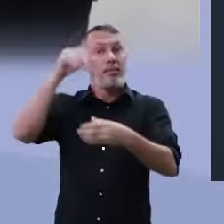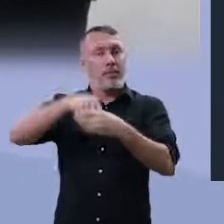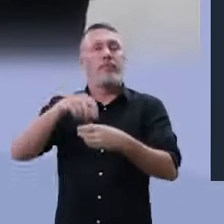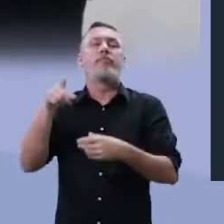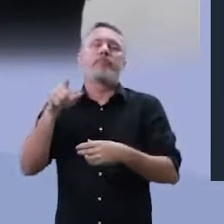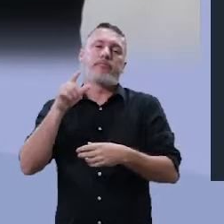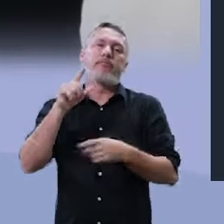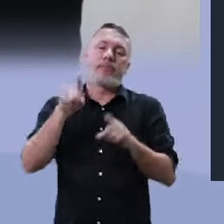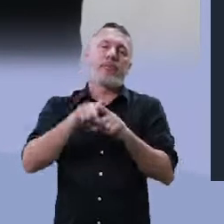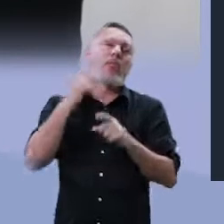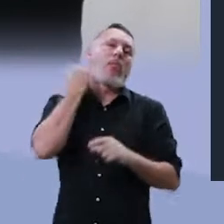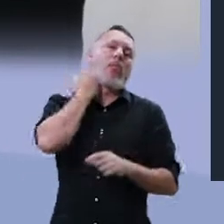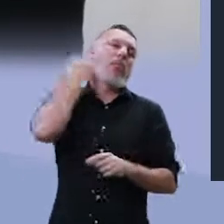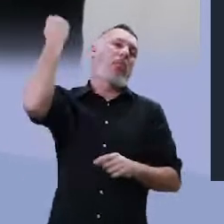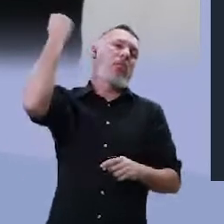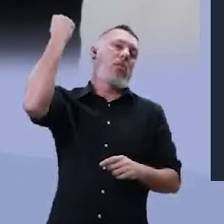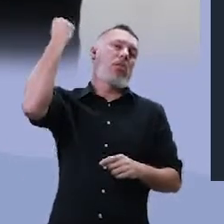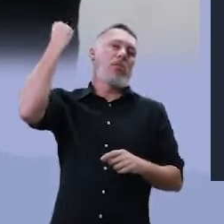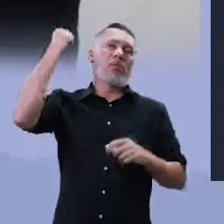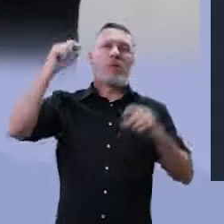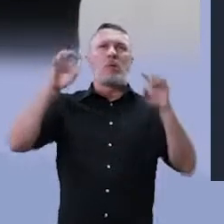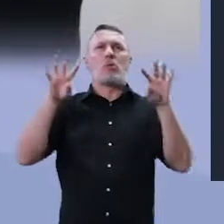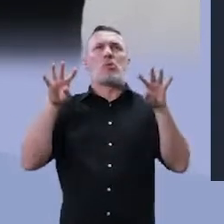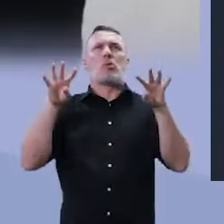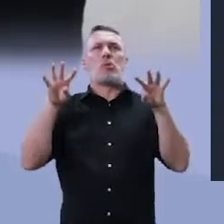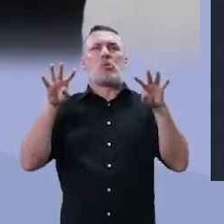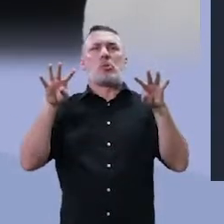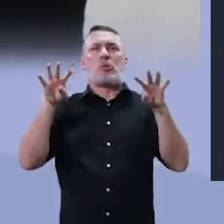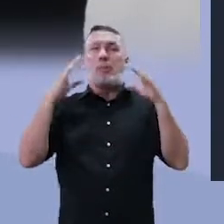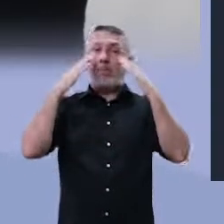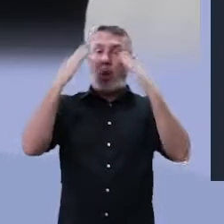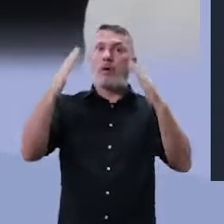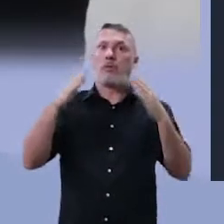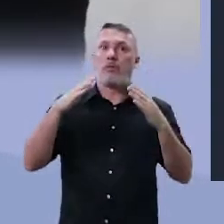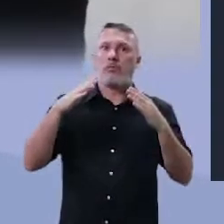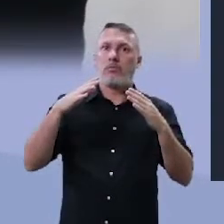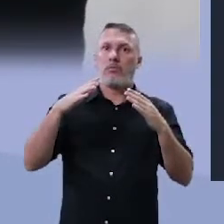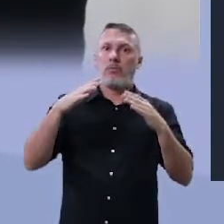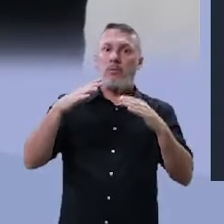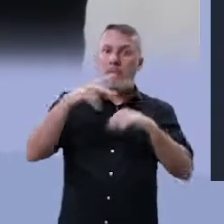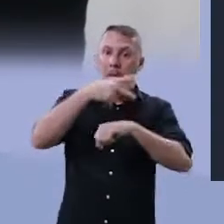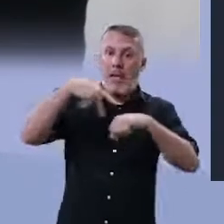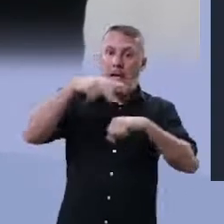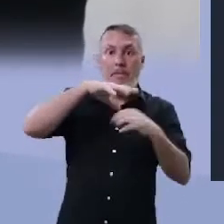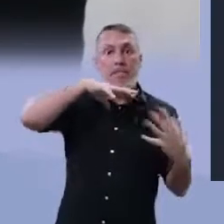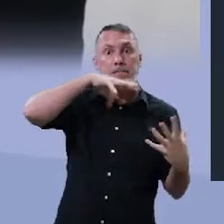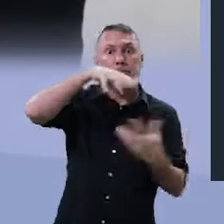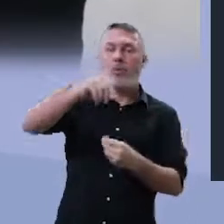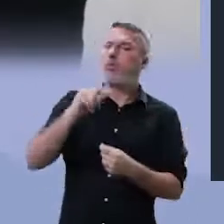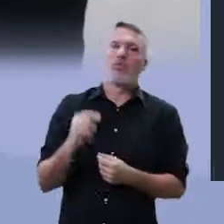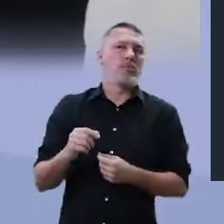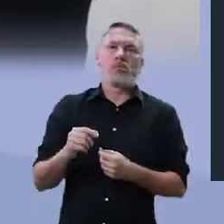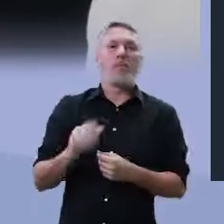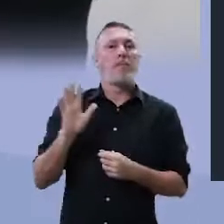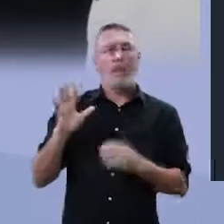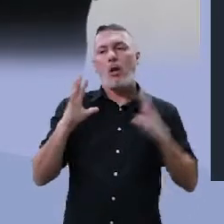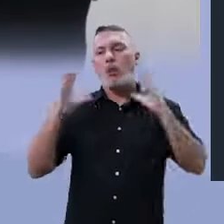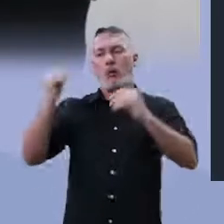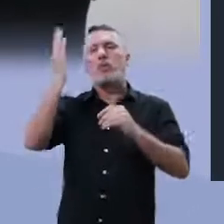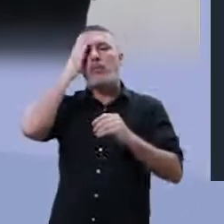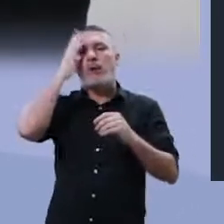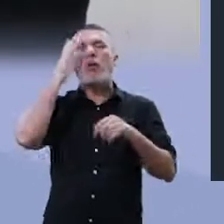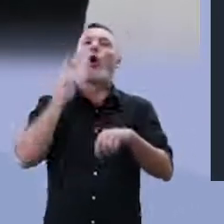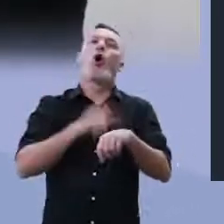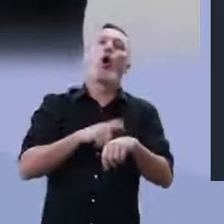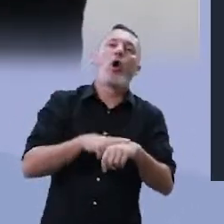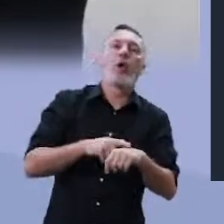e, lamentavelmente, foi enforcado em praça pública. Isso não foi mostrado, exibido ao mundo, mas todas as pessoas